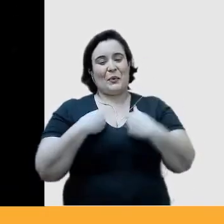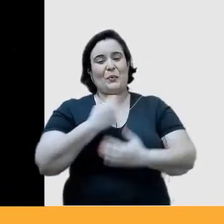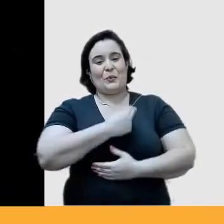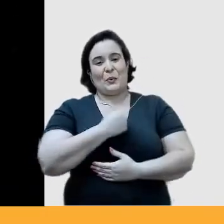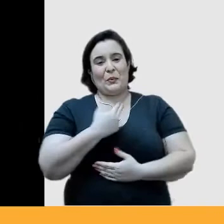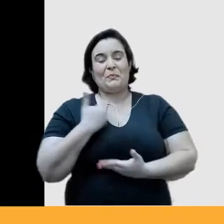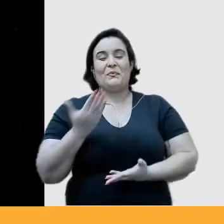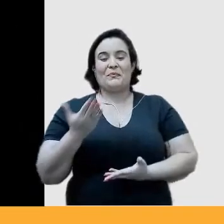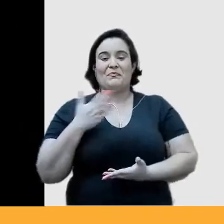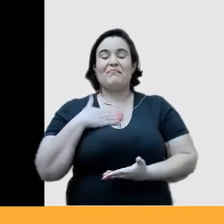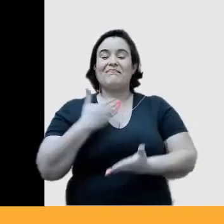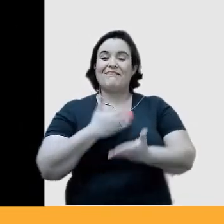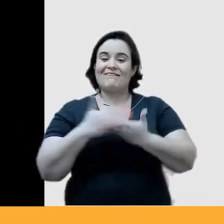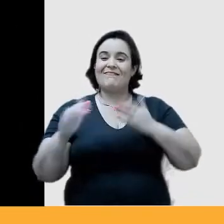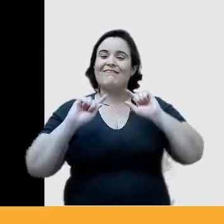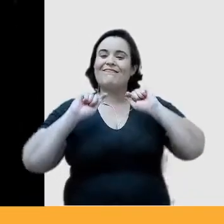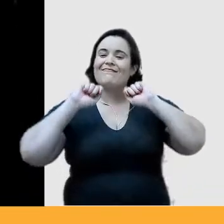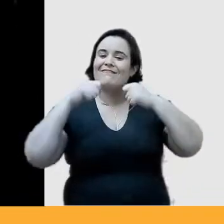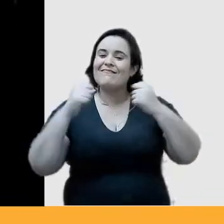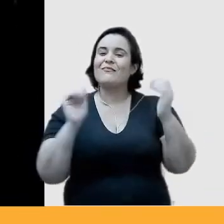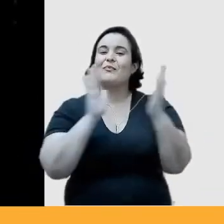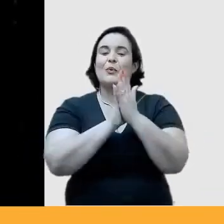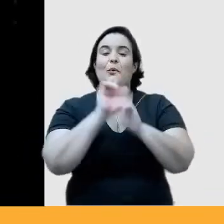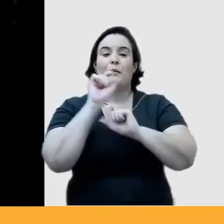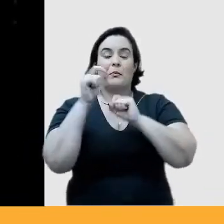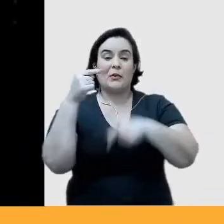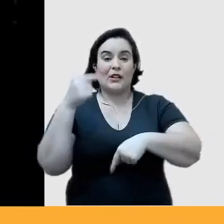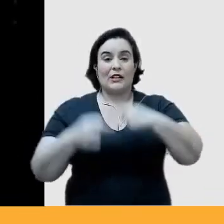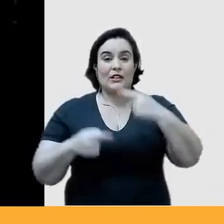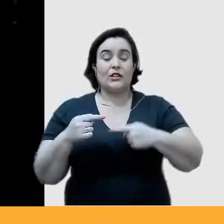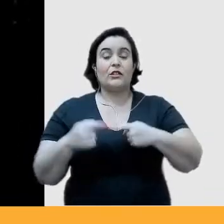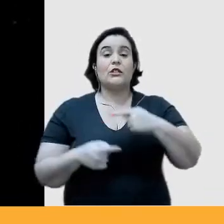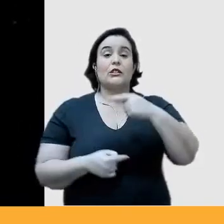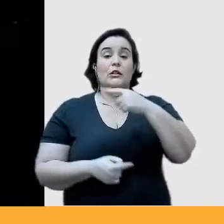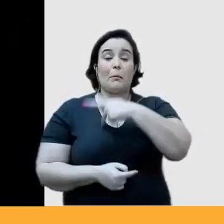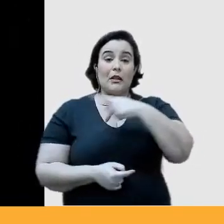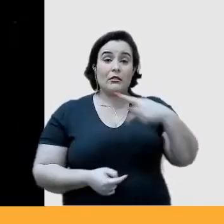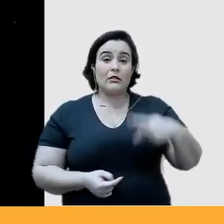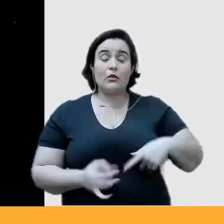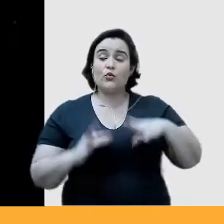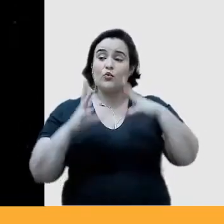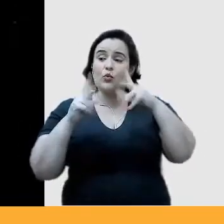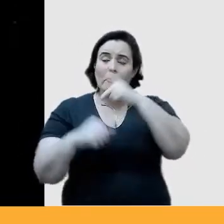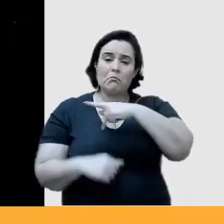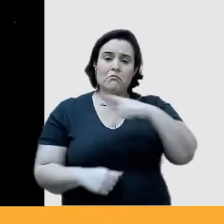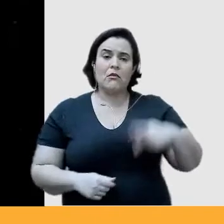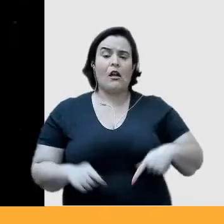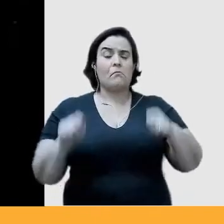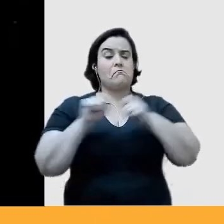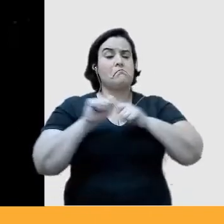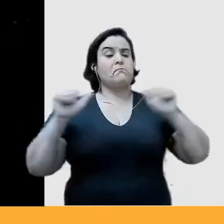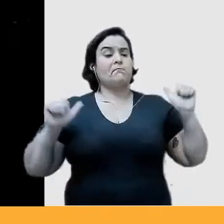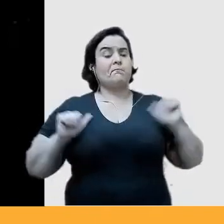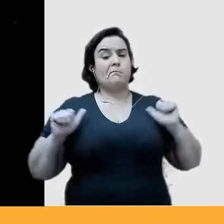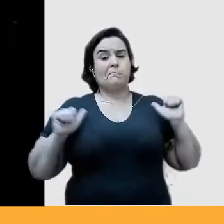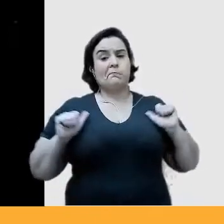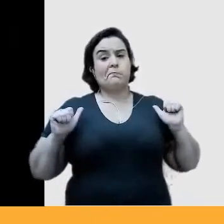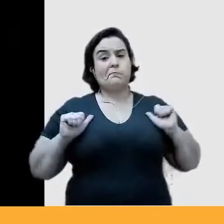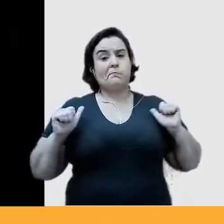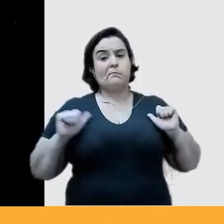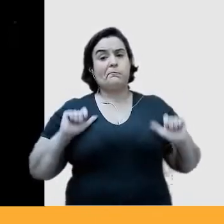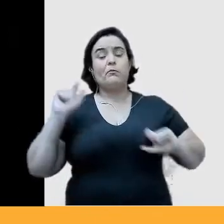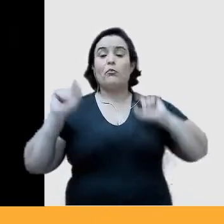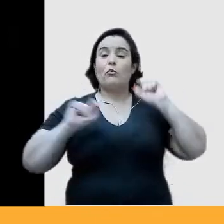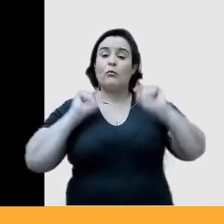combater essa política os presidentes todos que não fazem nada em relação ao nosso